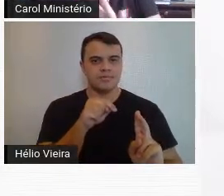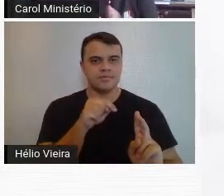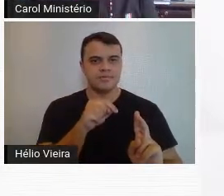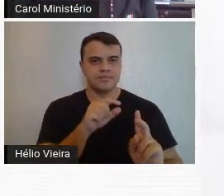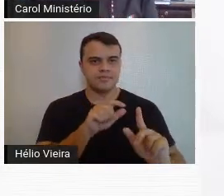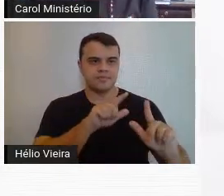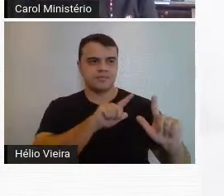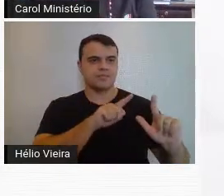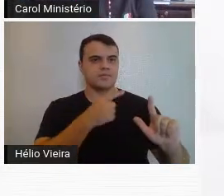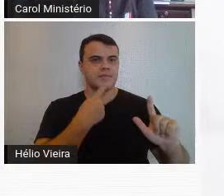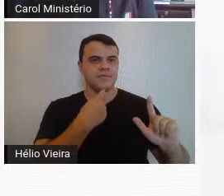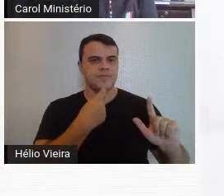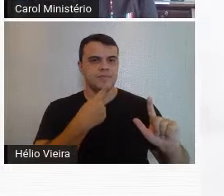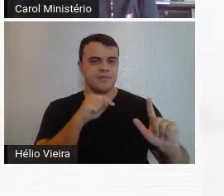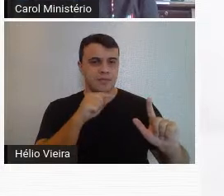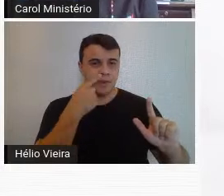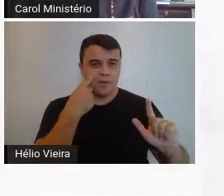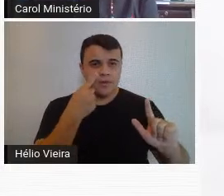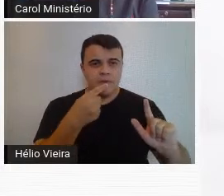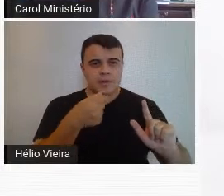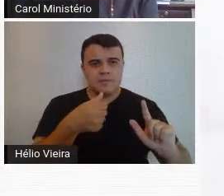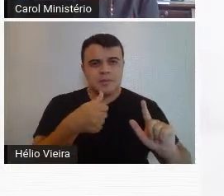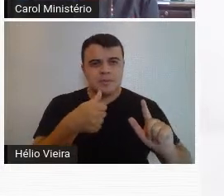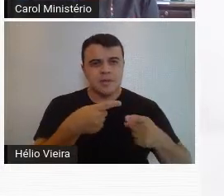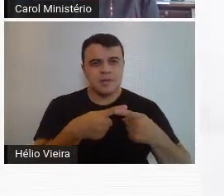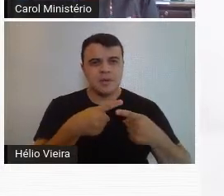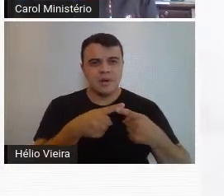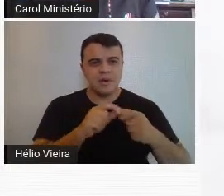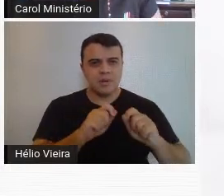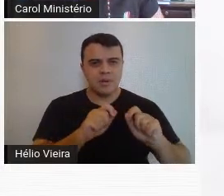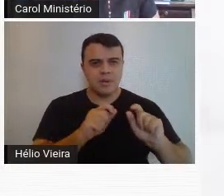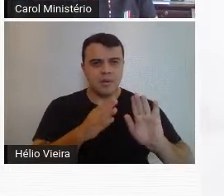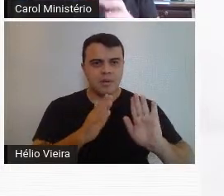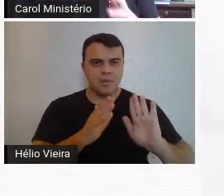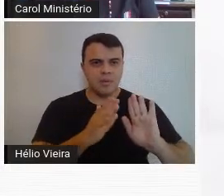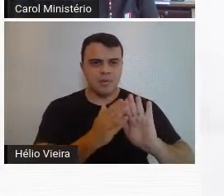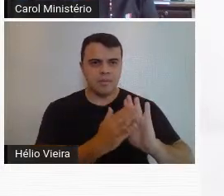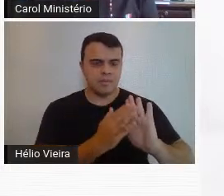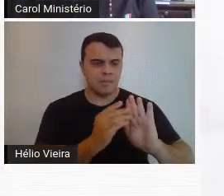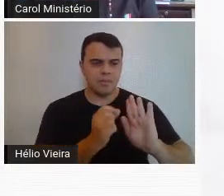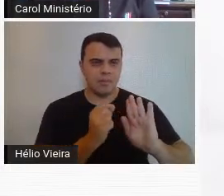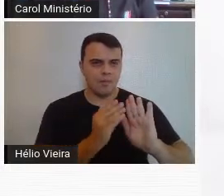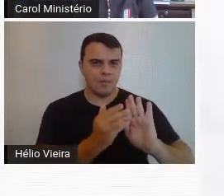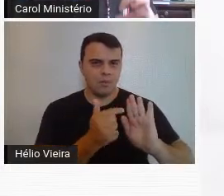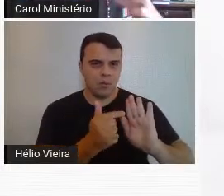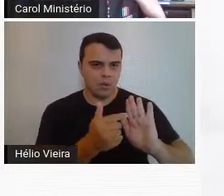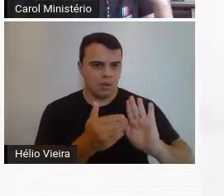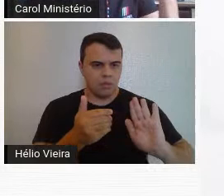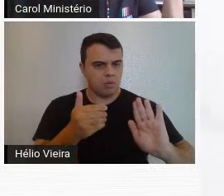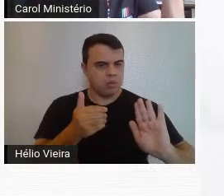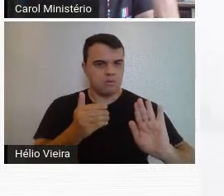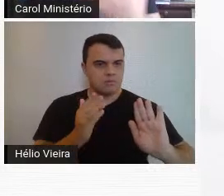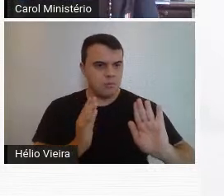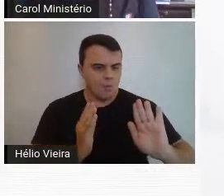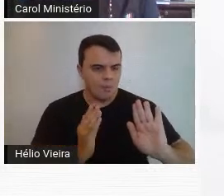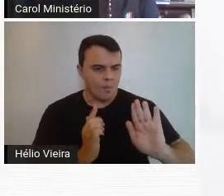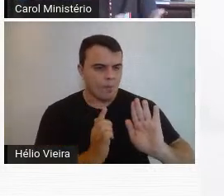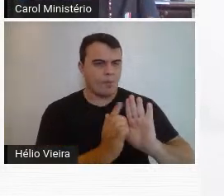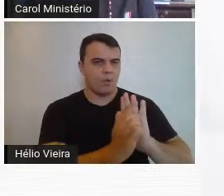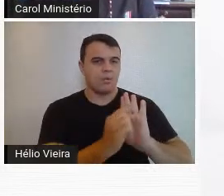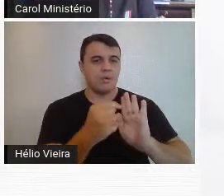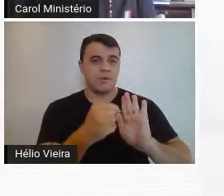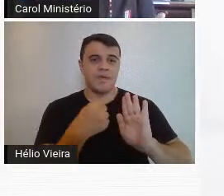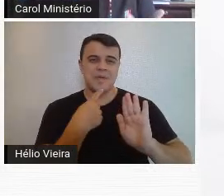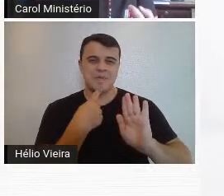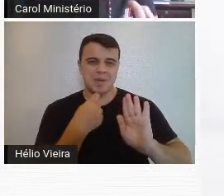fundo... Primeiro, a gente vê a obra é muito chapada no bidimensional, sem perspectiva. a gente vê que esse vermelho,